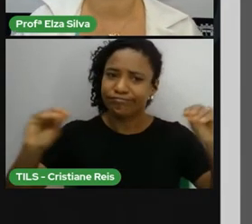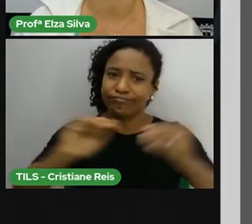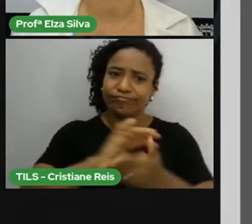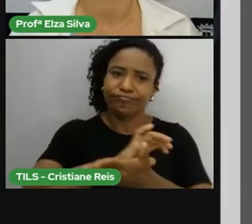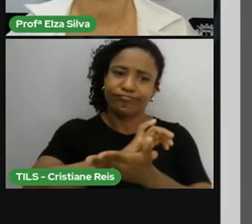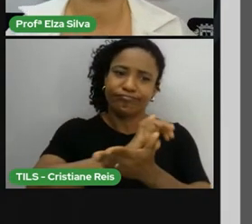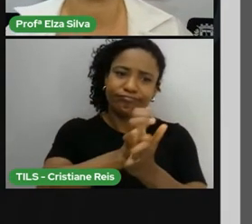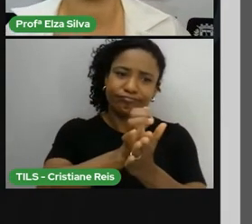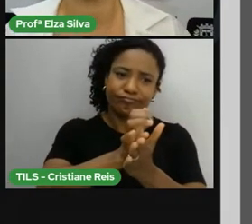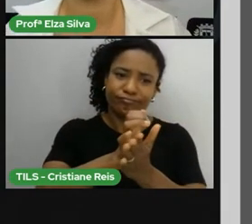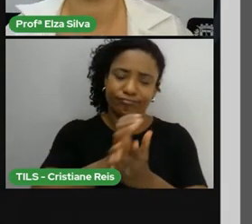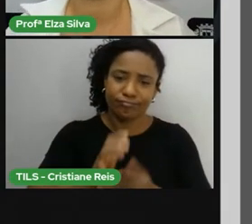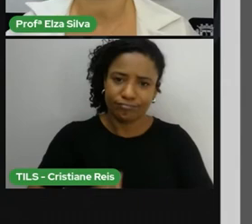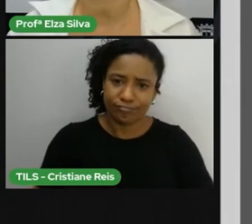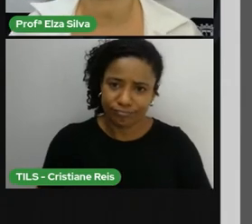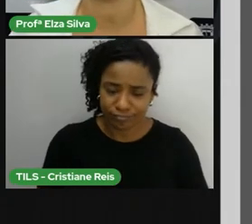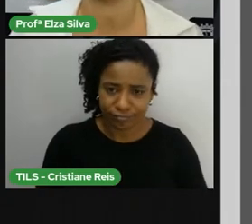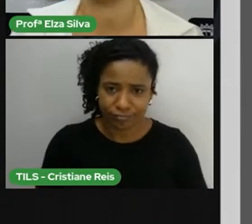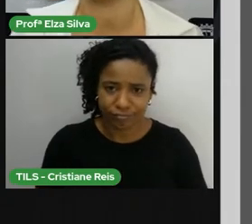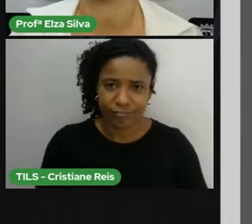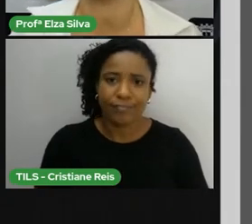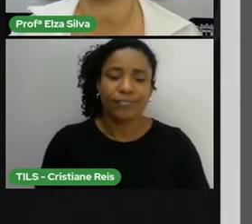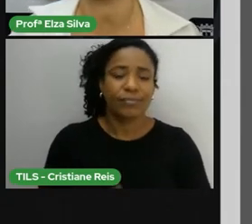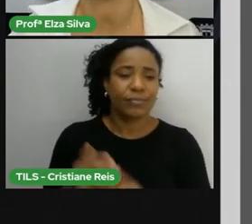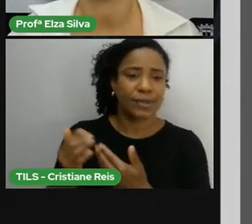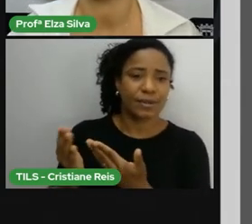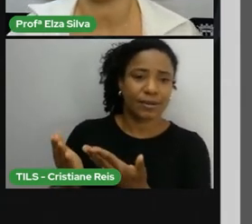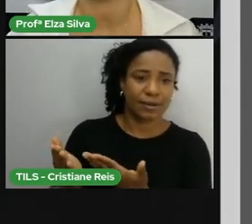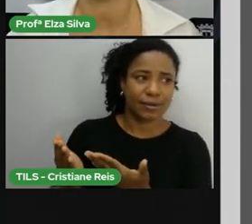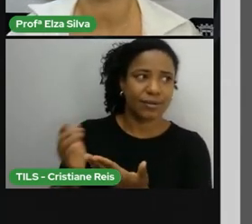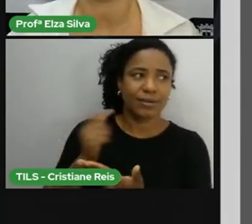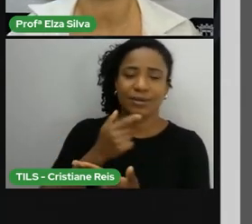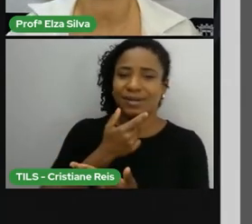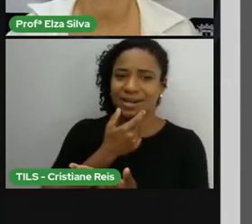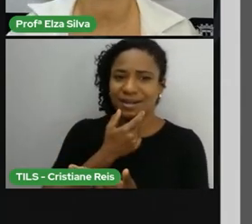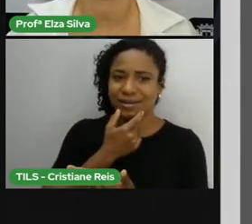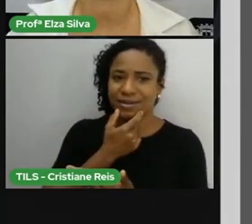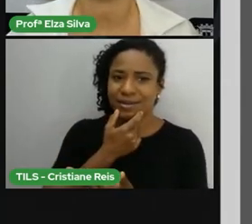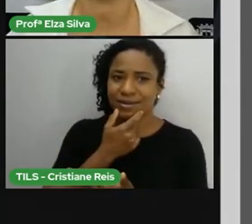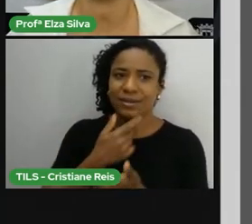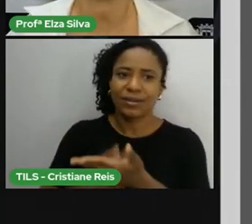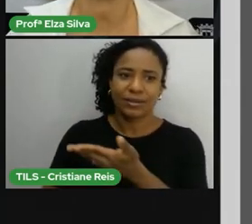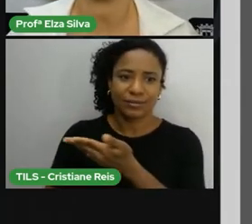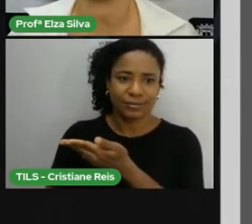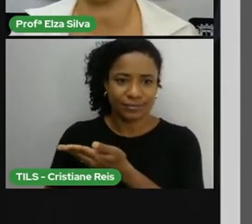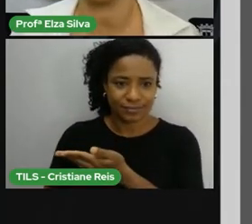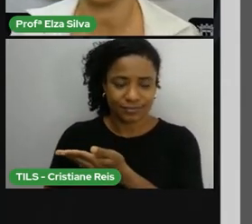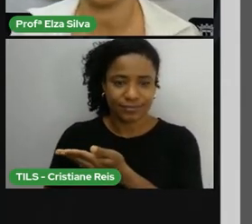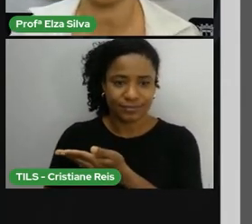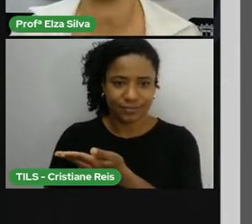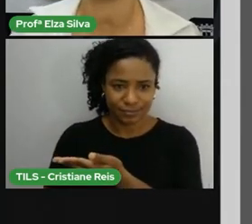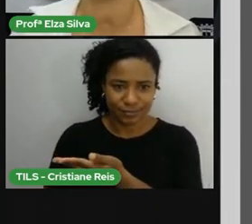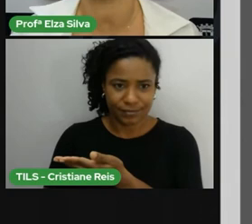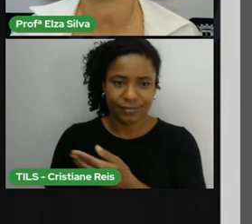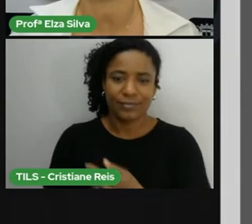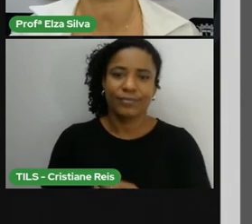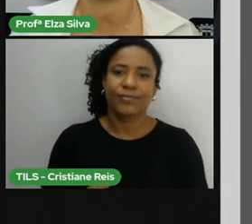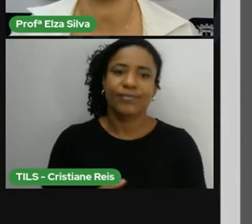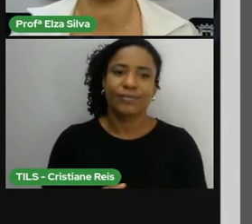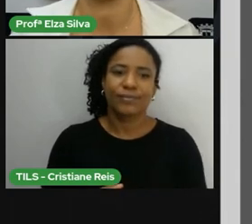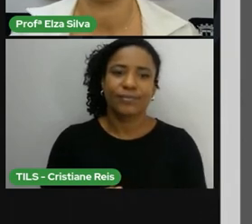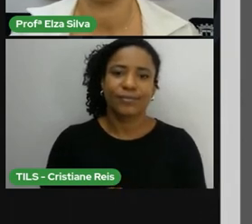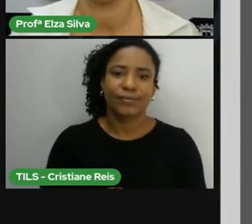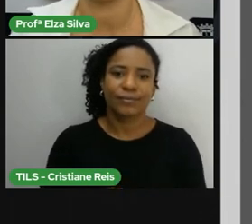American Indias, em 1924, a low-made native American sightseeing of the United